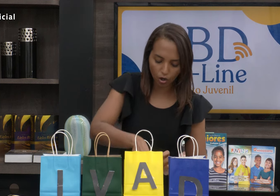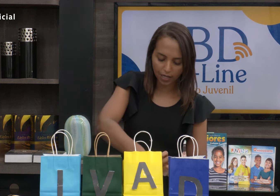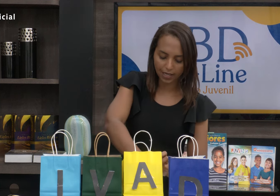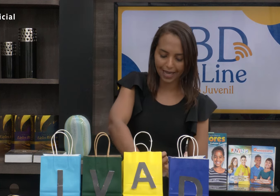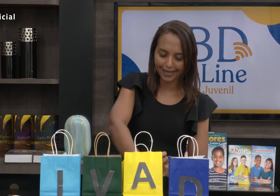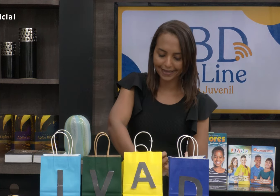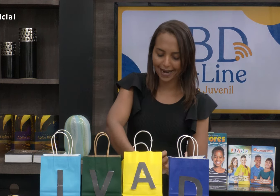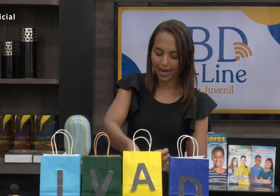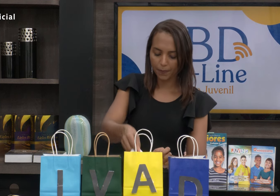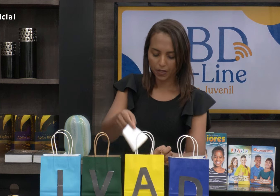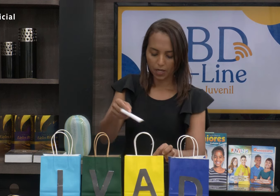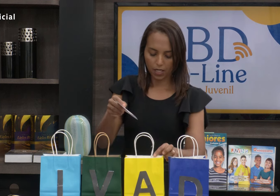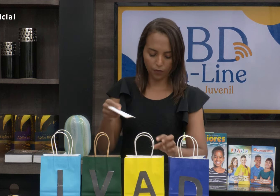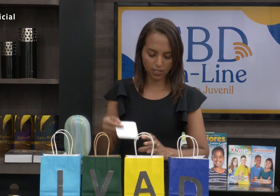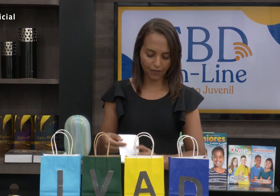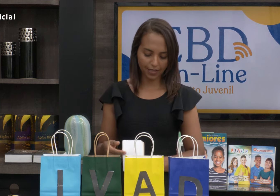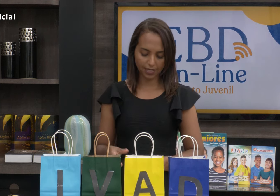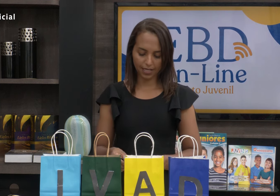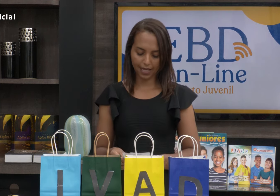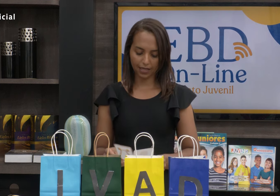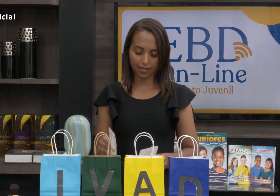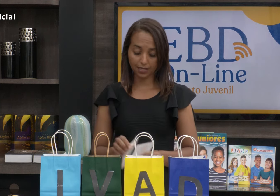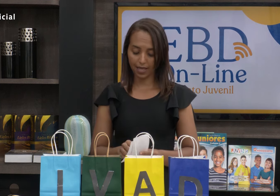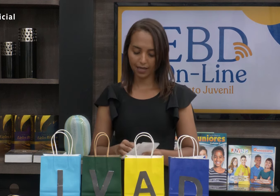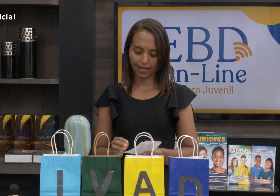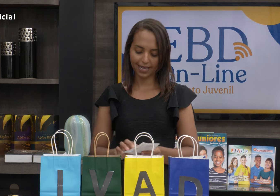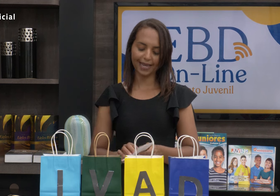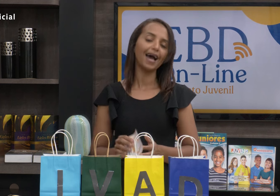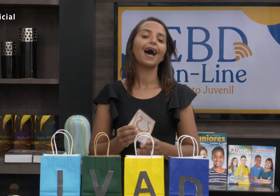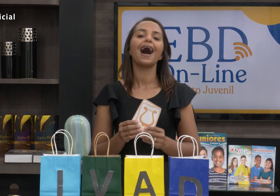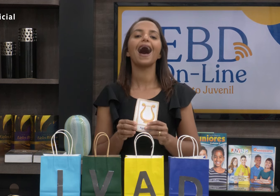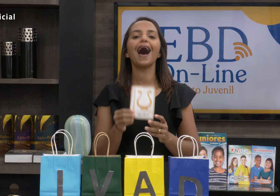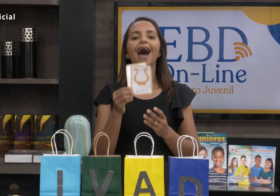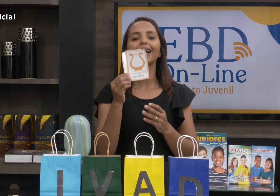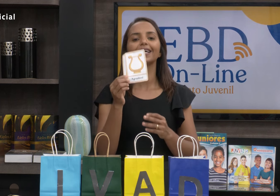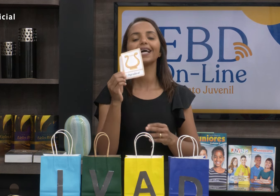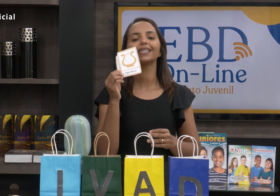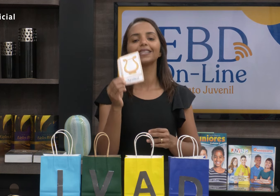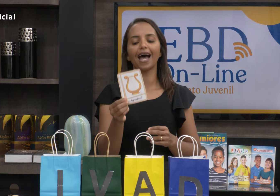segunda sacola que é a letra A e você vai dizer que ele era